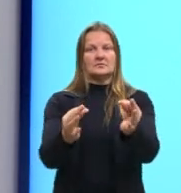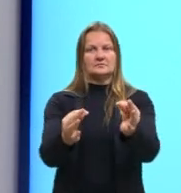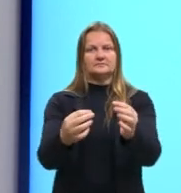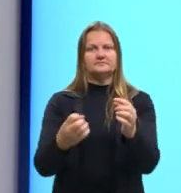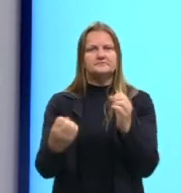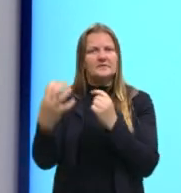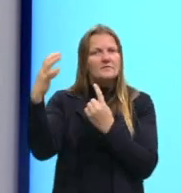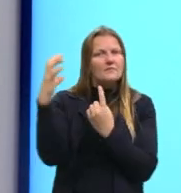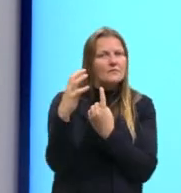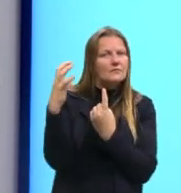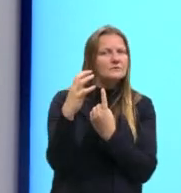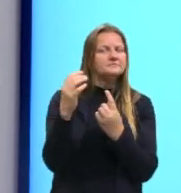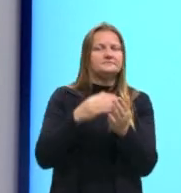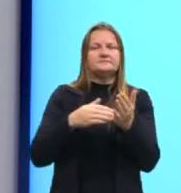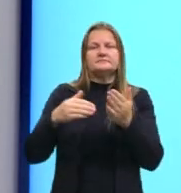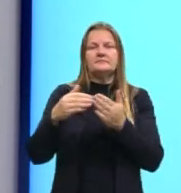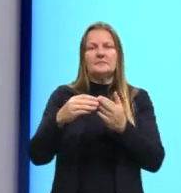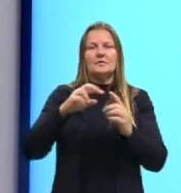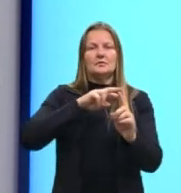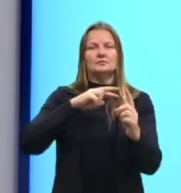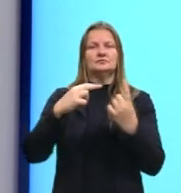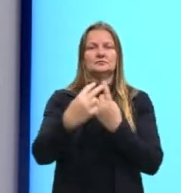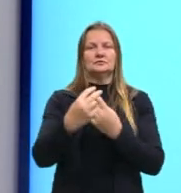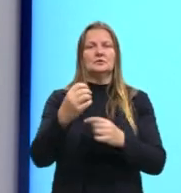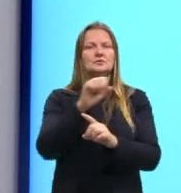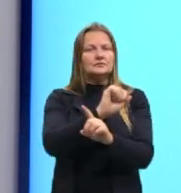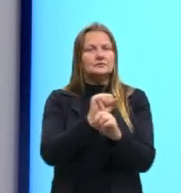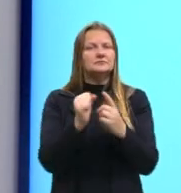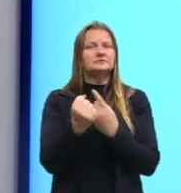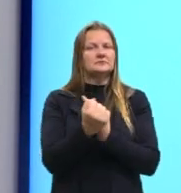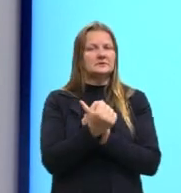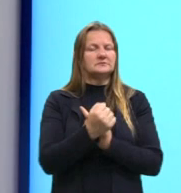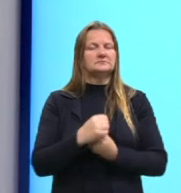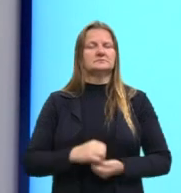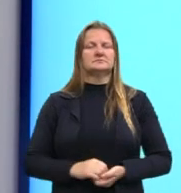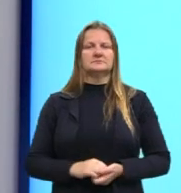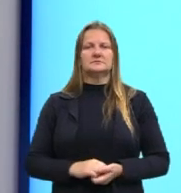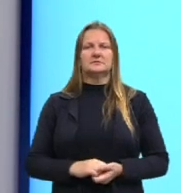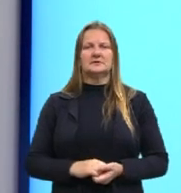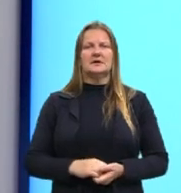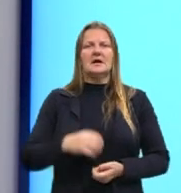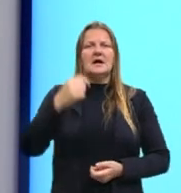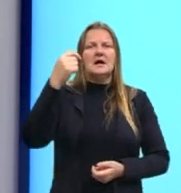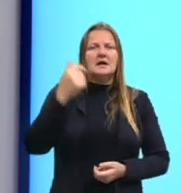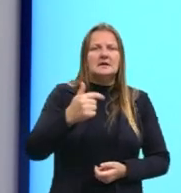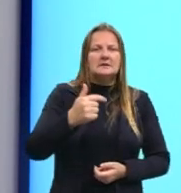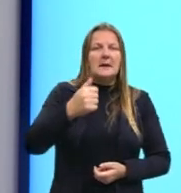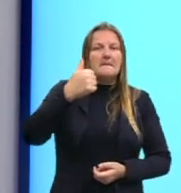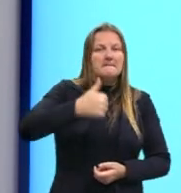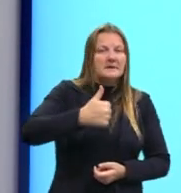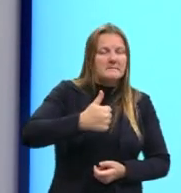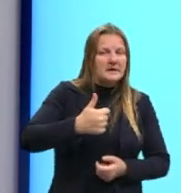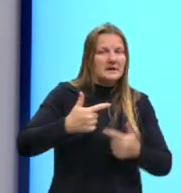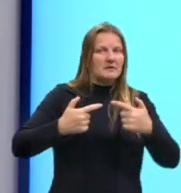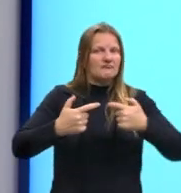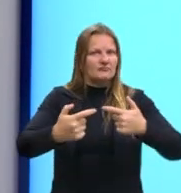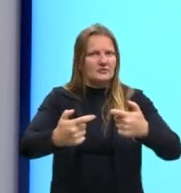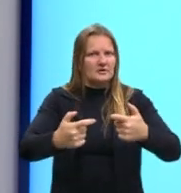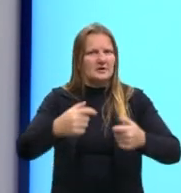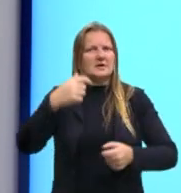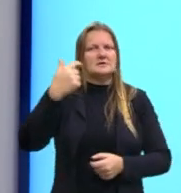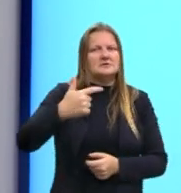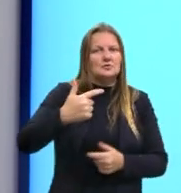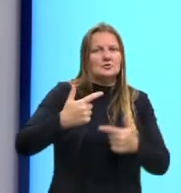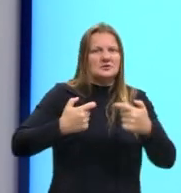influenciaram todos os aspectos sociais. Então, a Primeira e Segunda Guerra Mundial tem